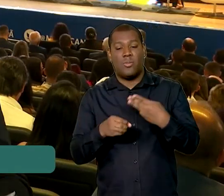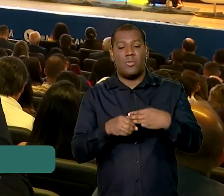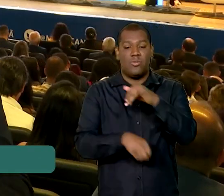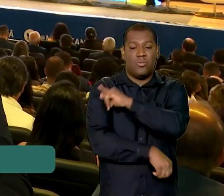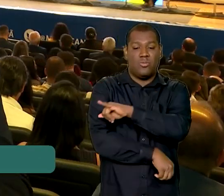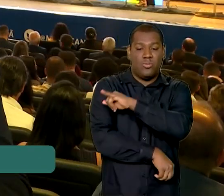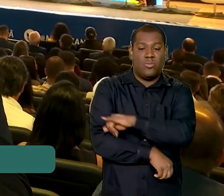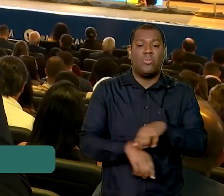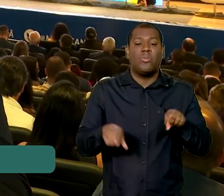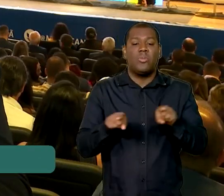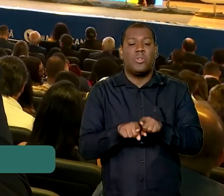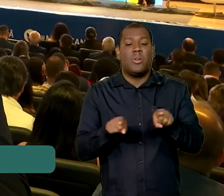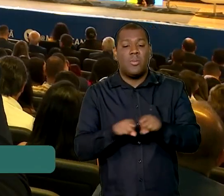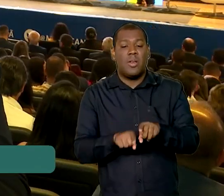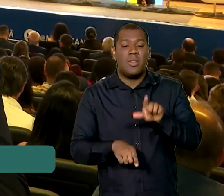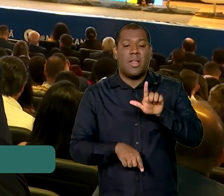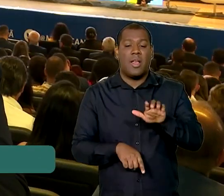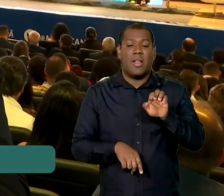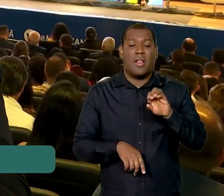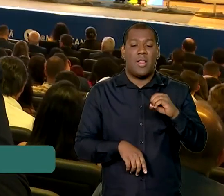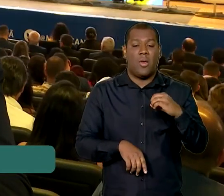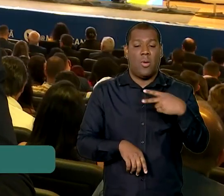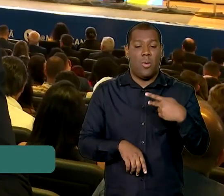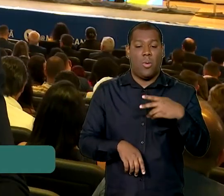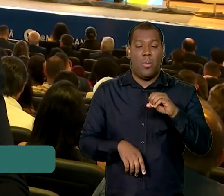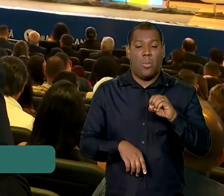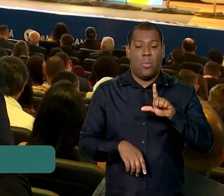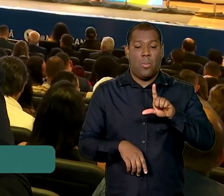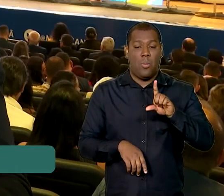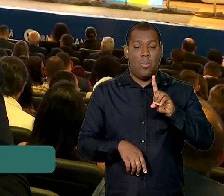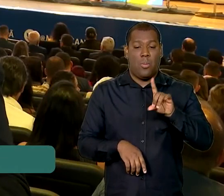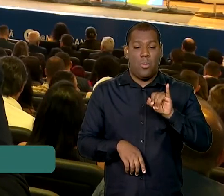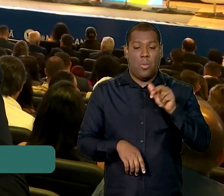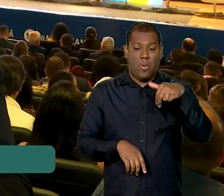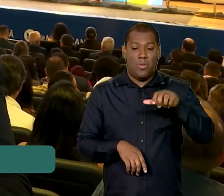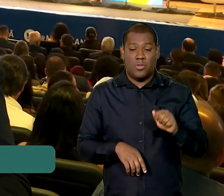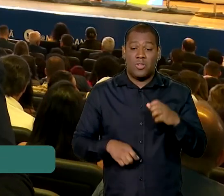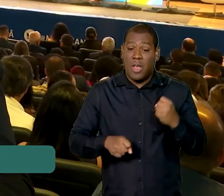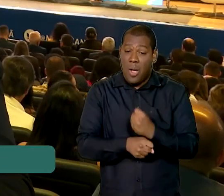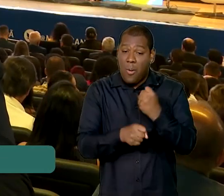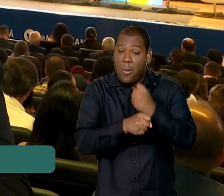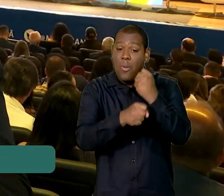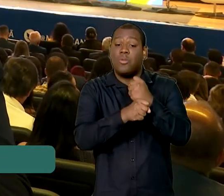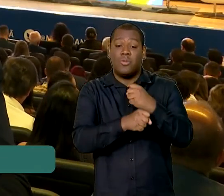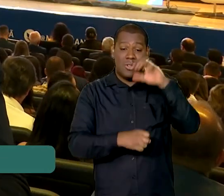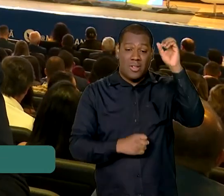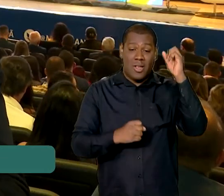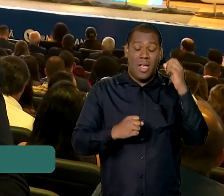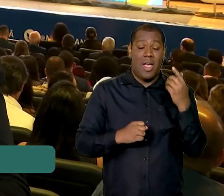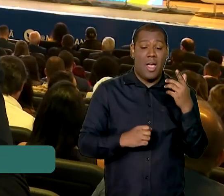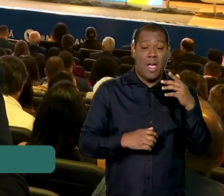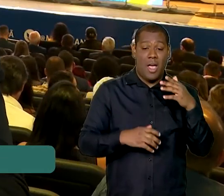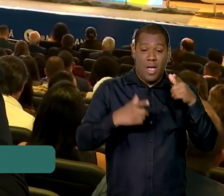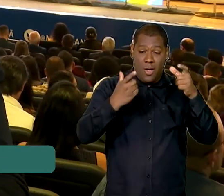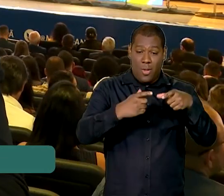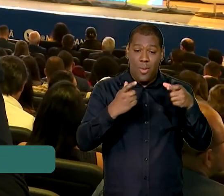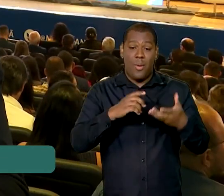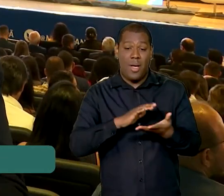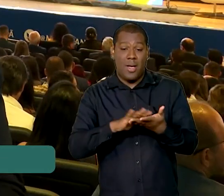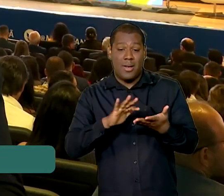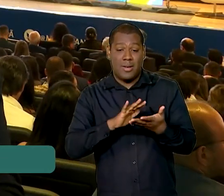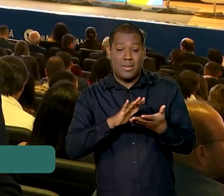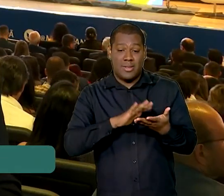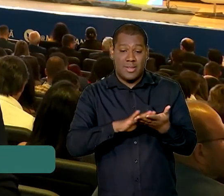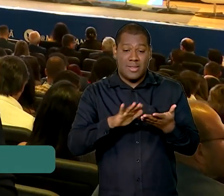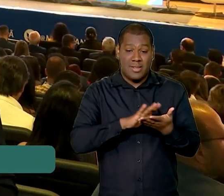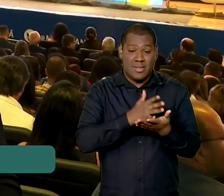Leopoldina, onde vai ser construída a fábrica do samba, um centro de convenções e ali naquele mesmo terreno um conjunto habitacional com